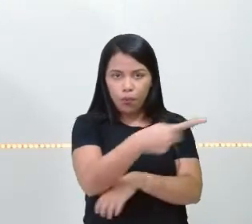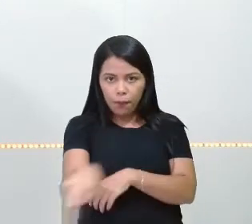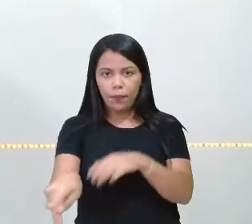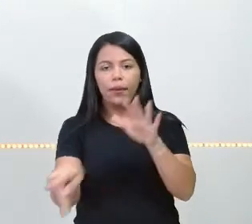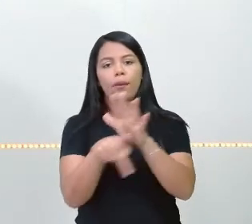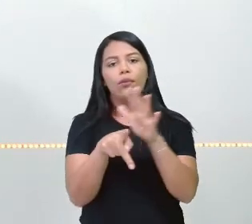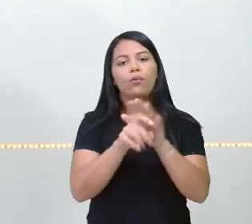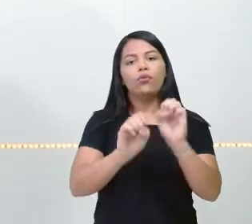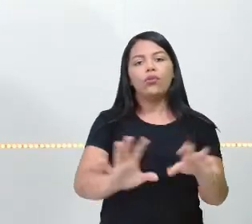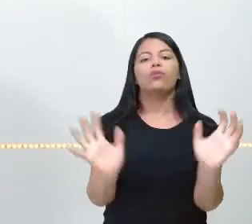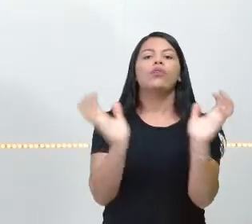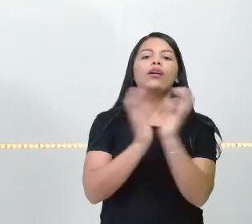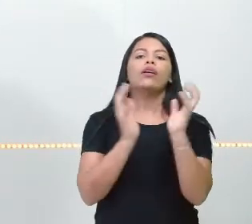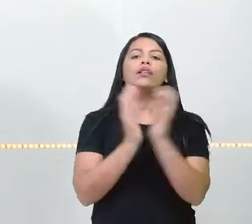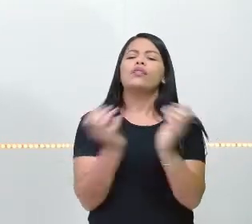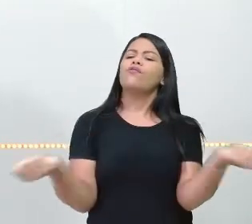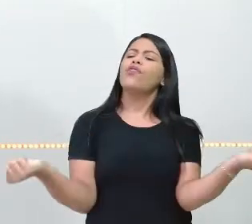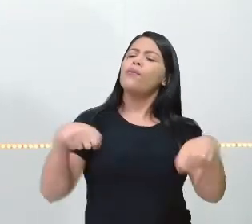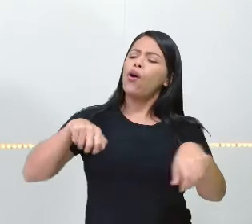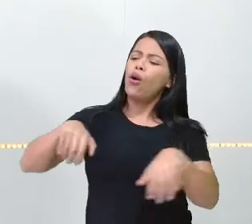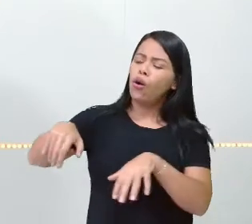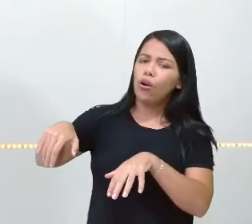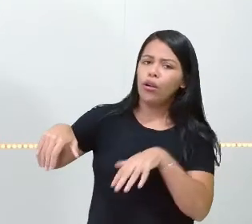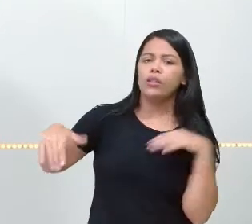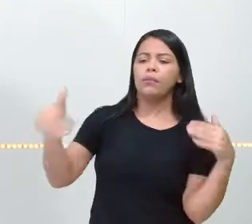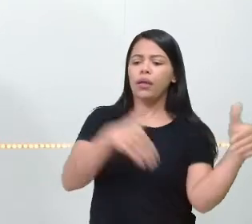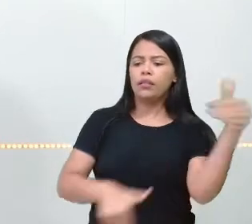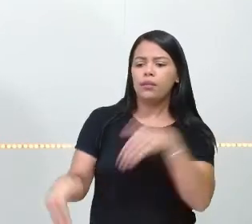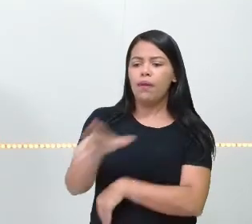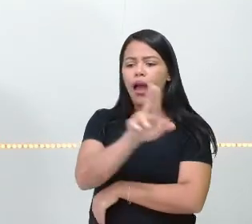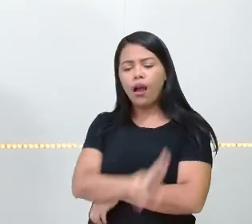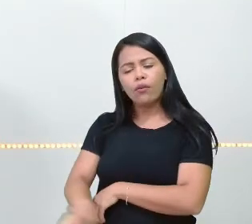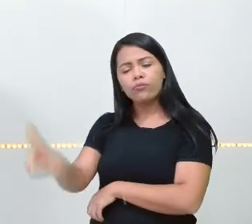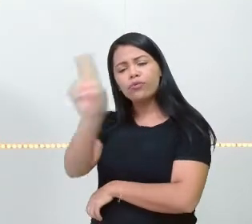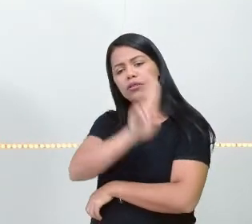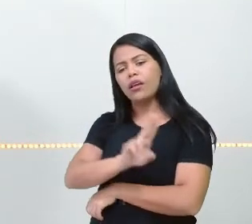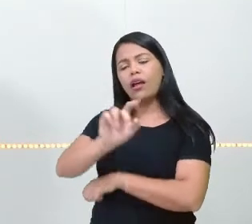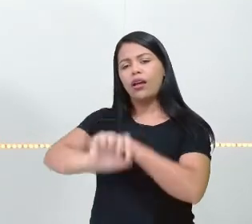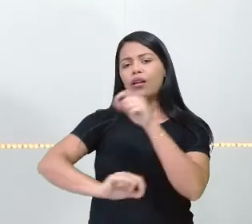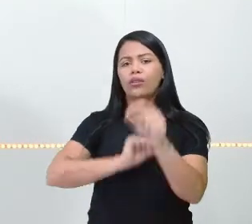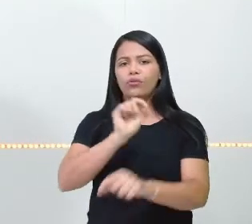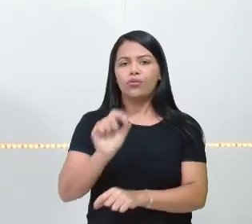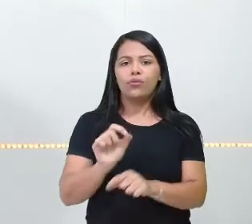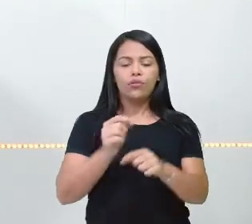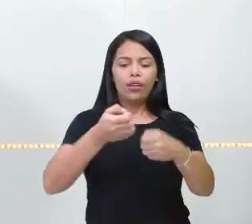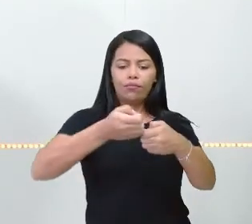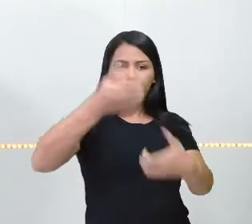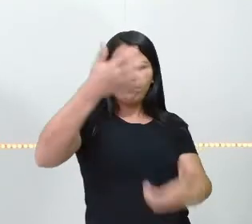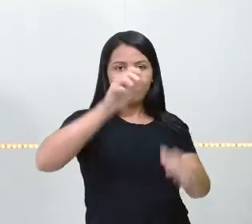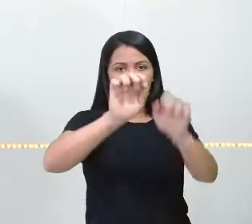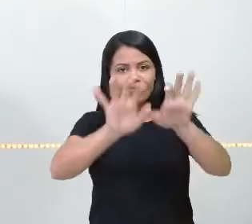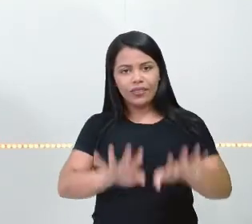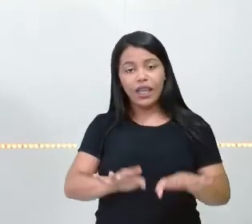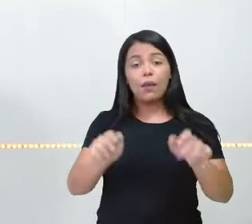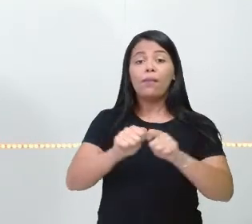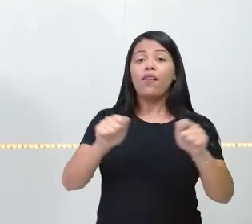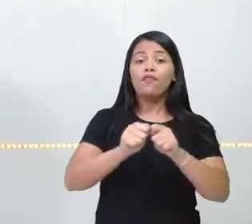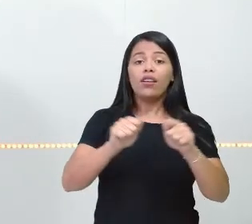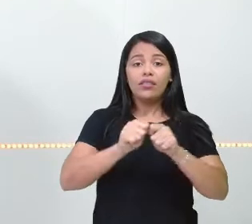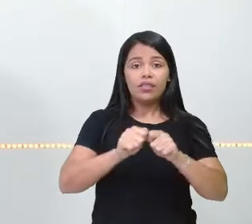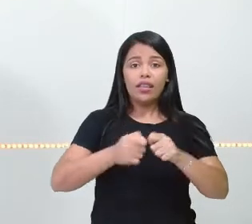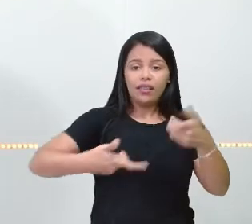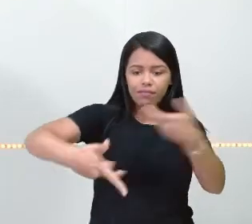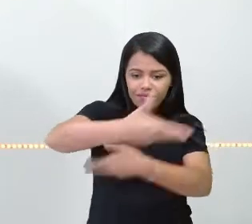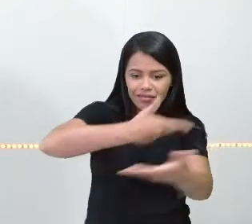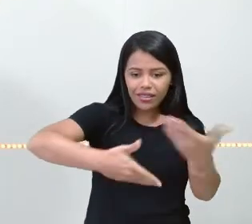participar através do chat e para fazer a mediação entre vocês e a gente aqui do estúdio.